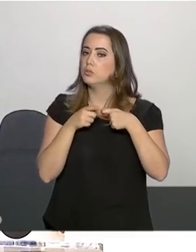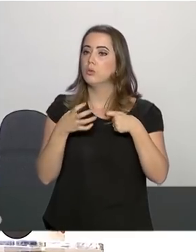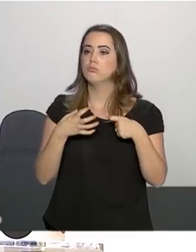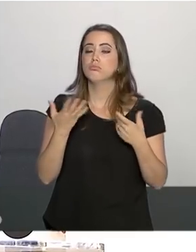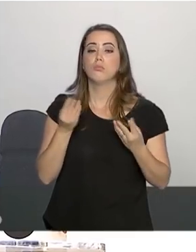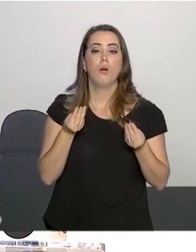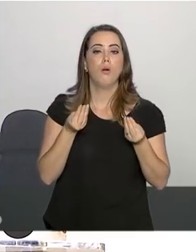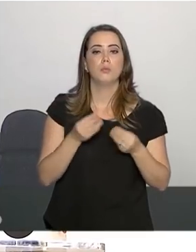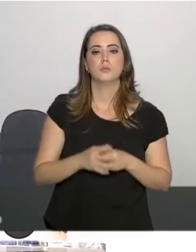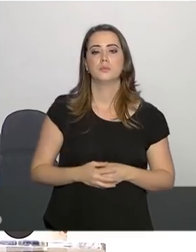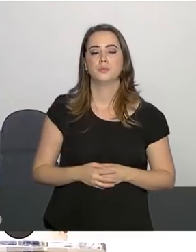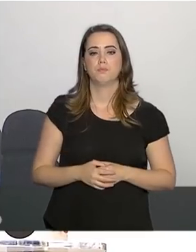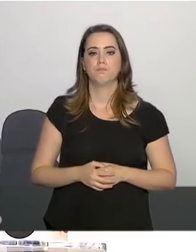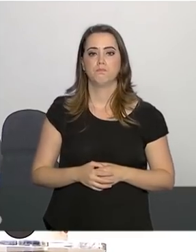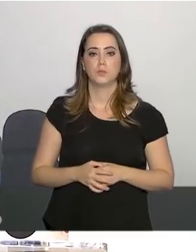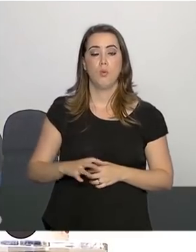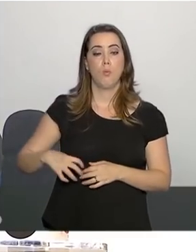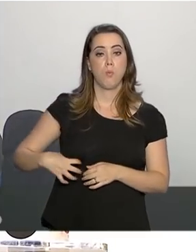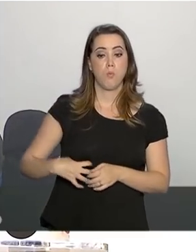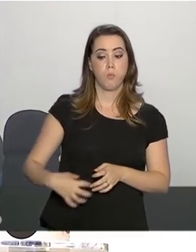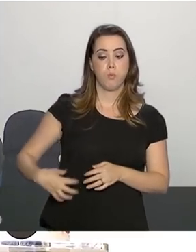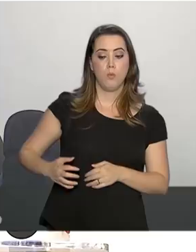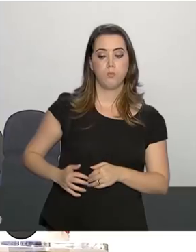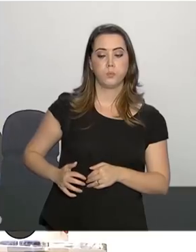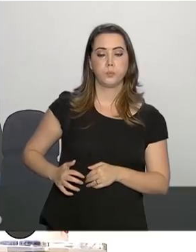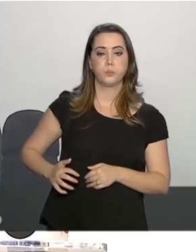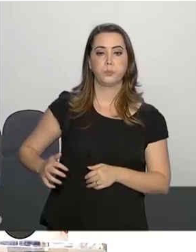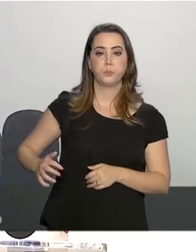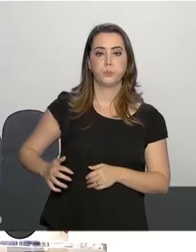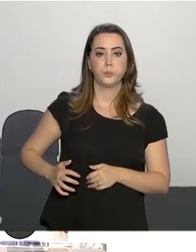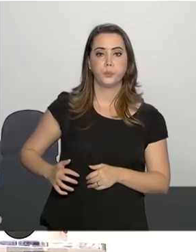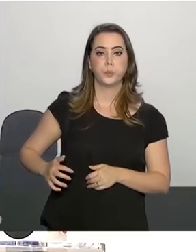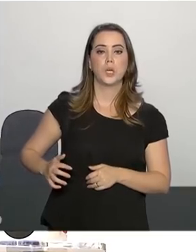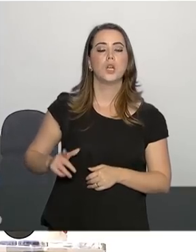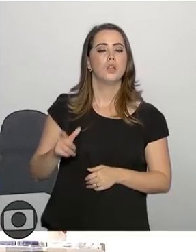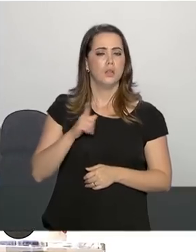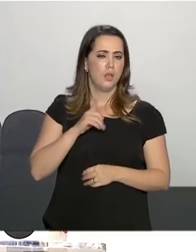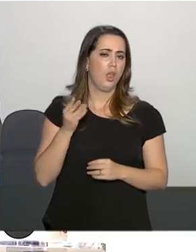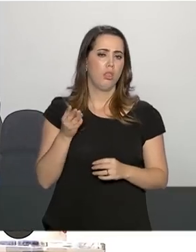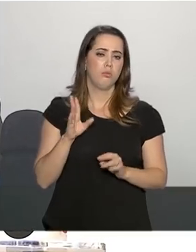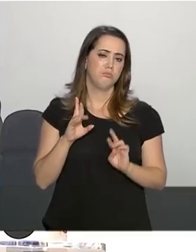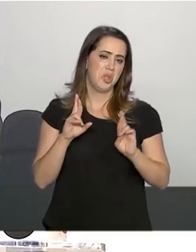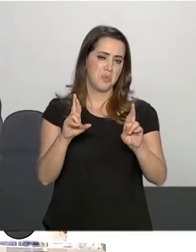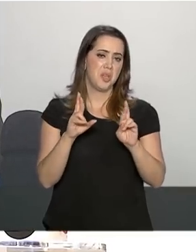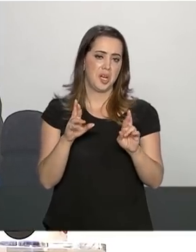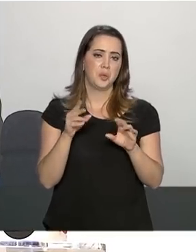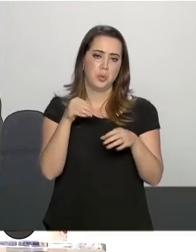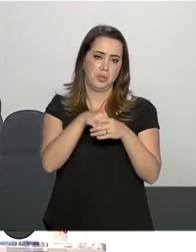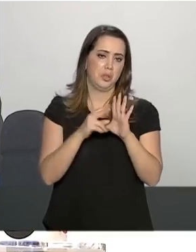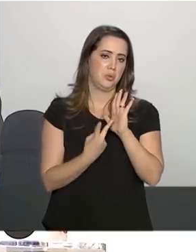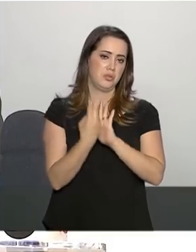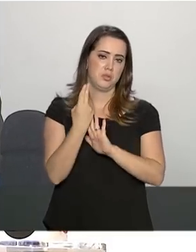O episódio do líquido está dentro dos aspectos esperados para uma cirurgia como essa.